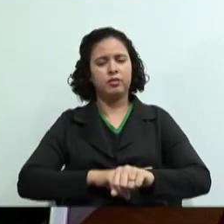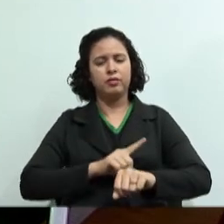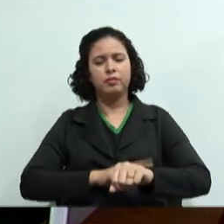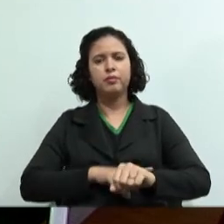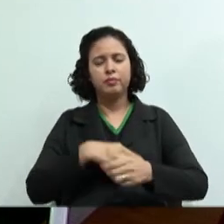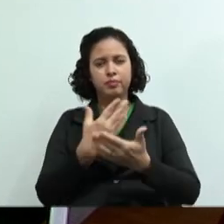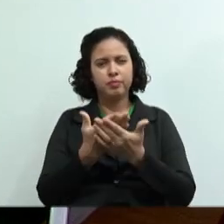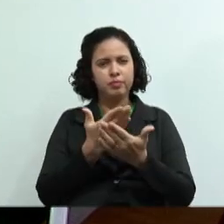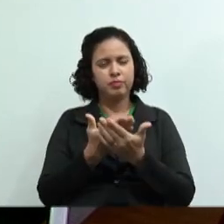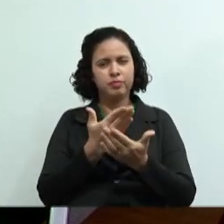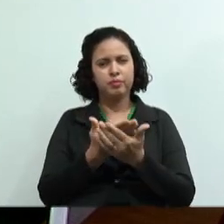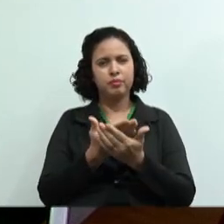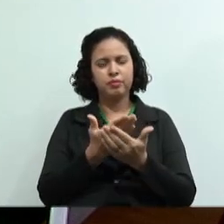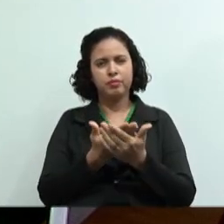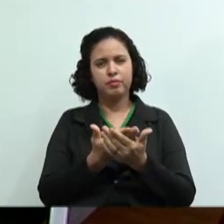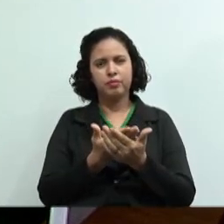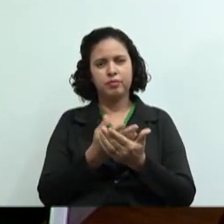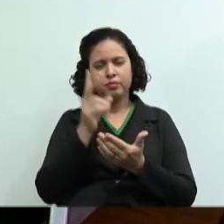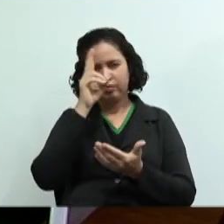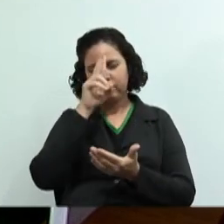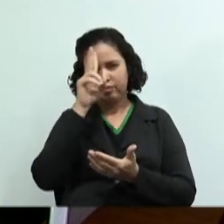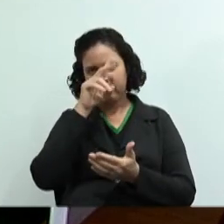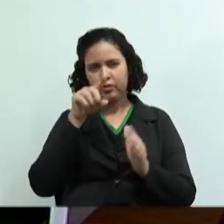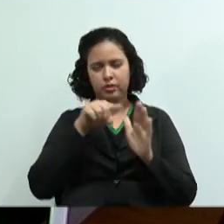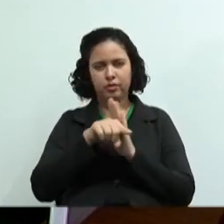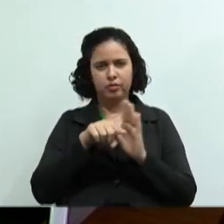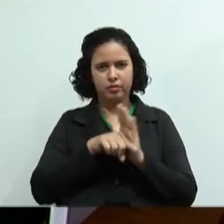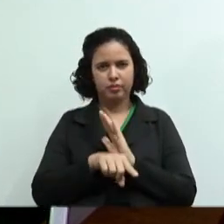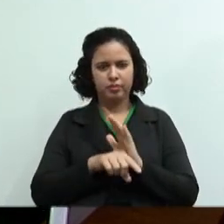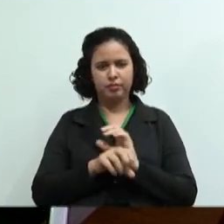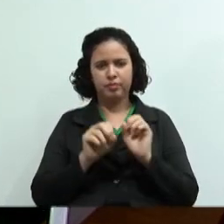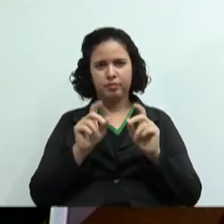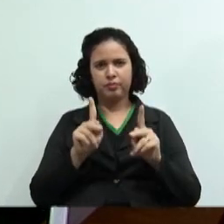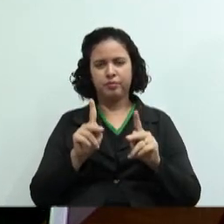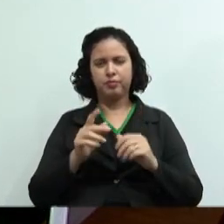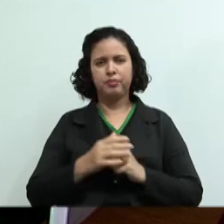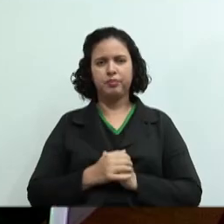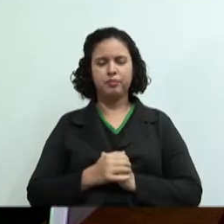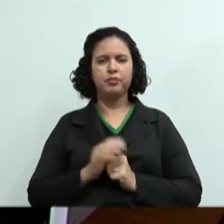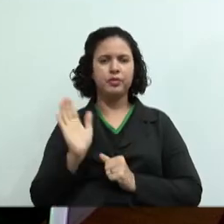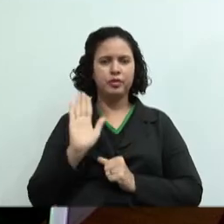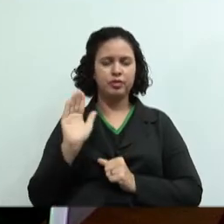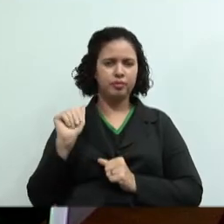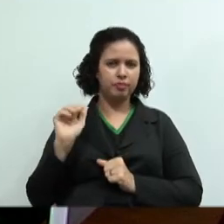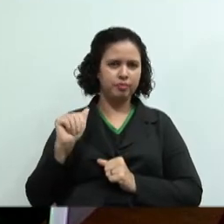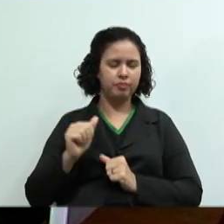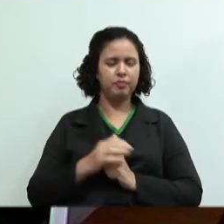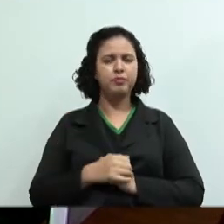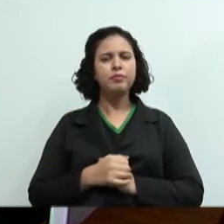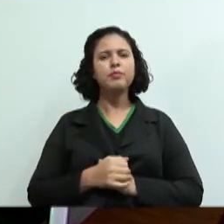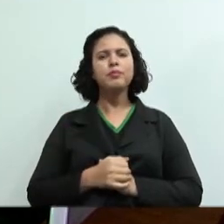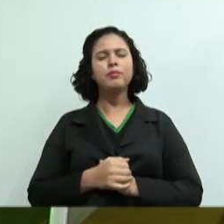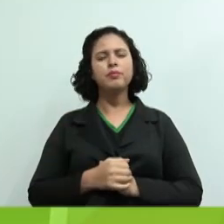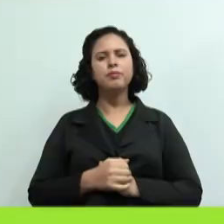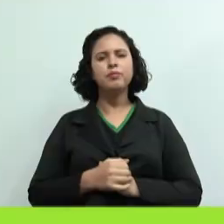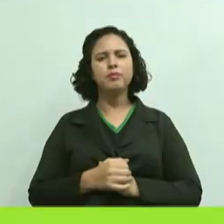aulas, para na revisão eles tirarem só dúvidas. Isso, com certeza. Até a próxima aula. Até a próxima aula.